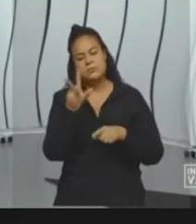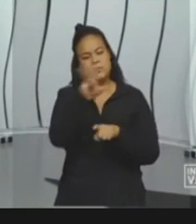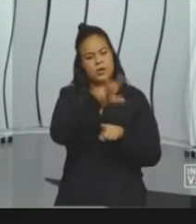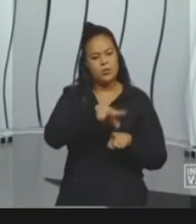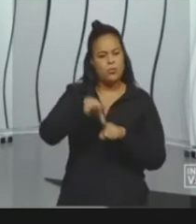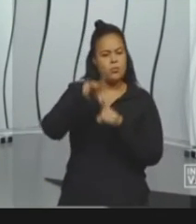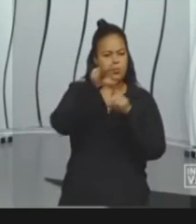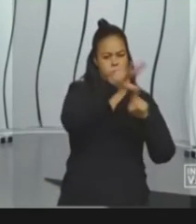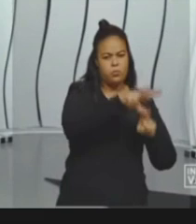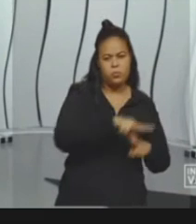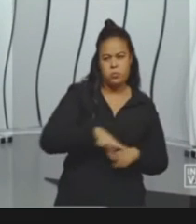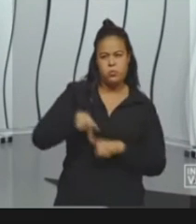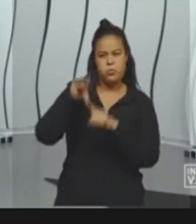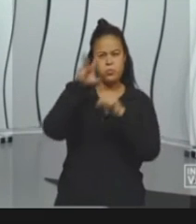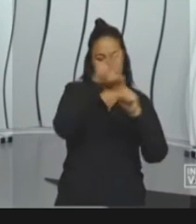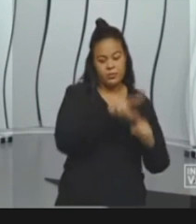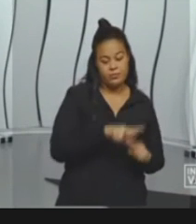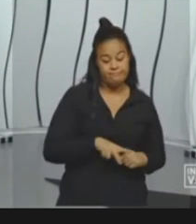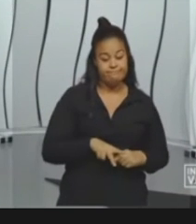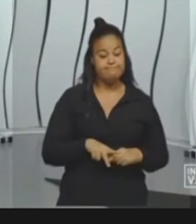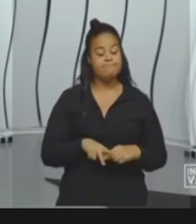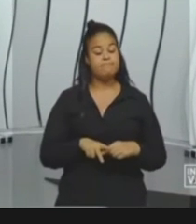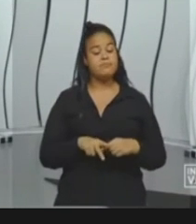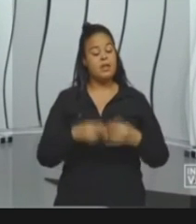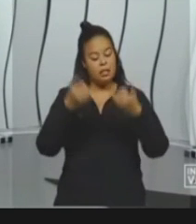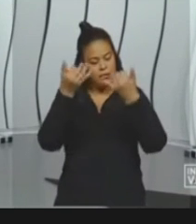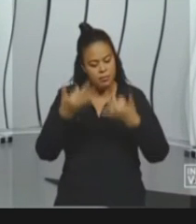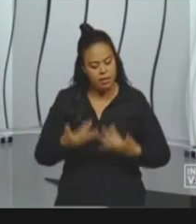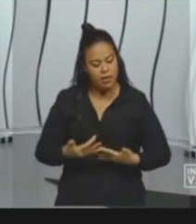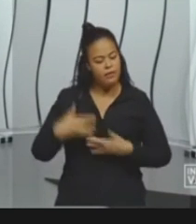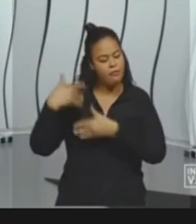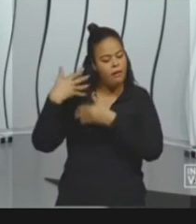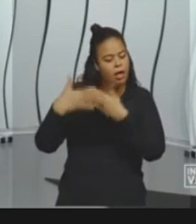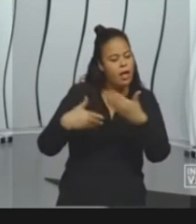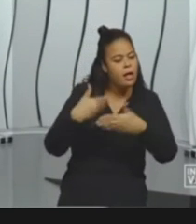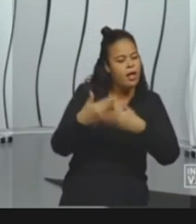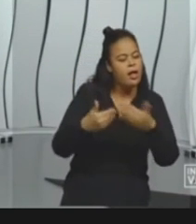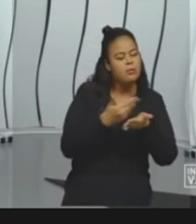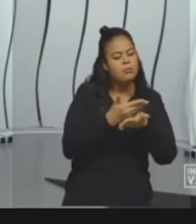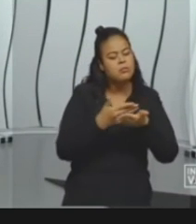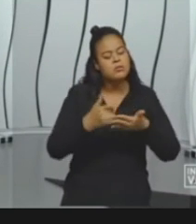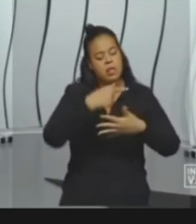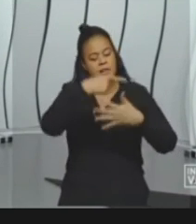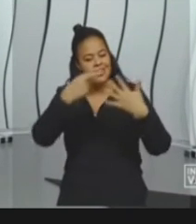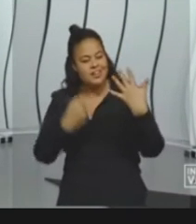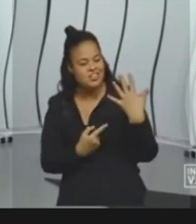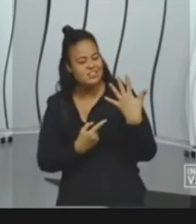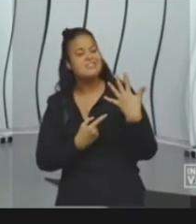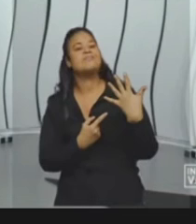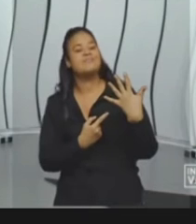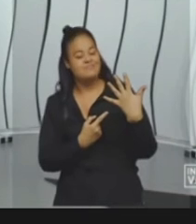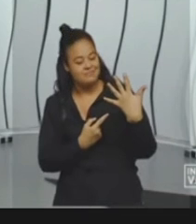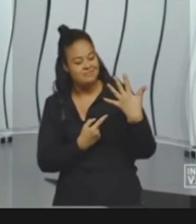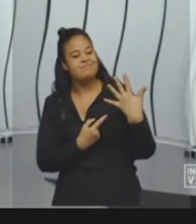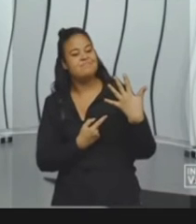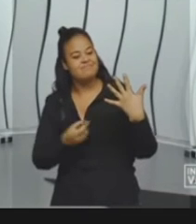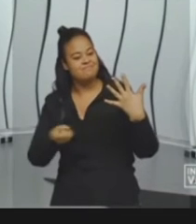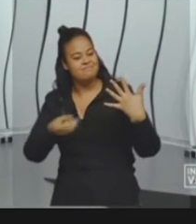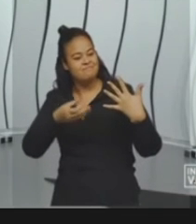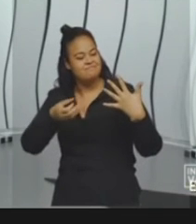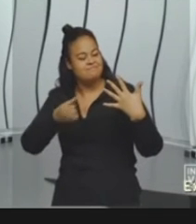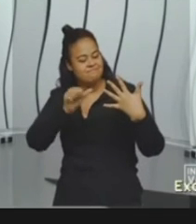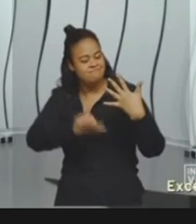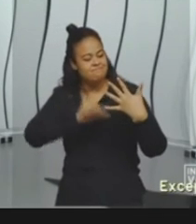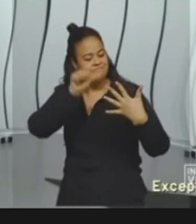Aí eu falei com vocês então vários tipos de processos de produção de energia utilizando energia renovável ou seja